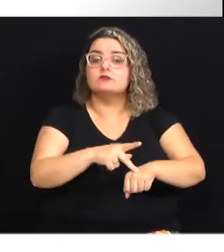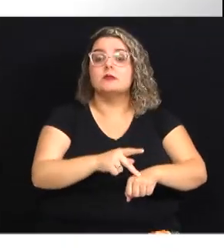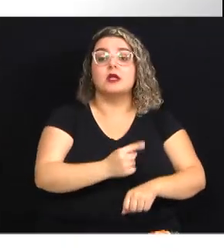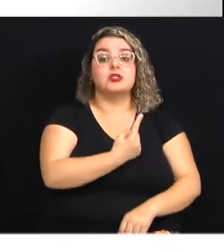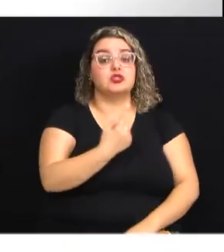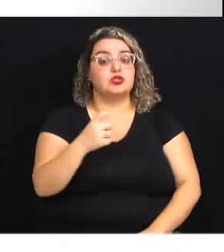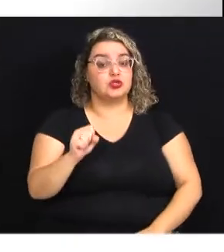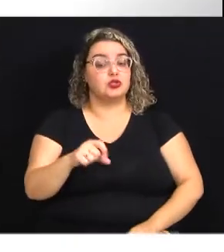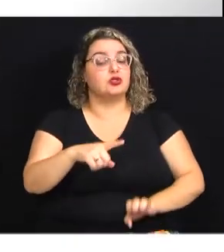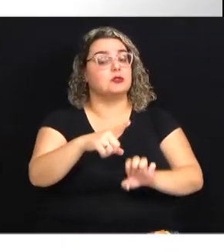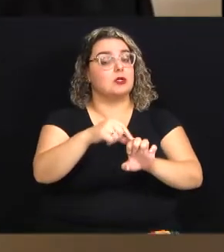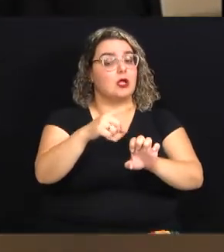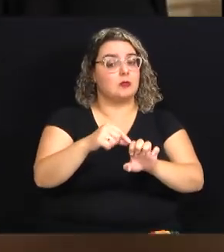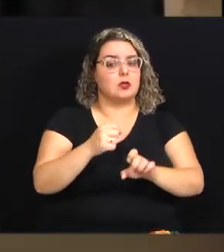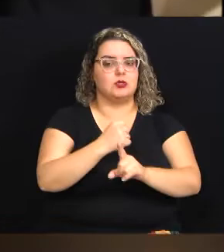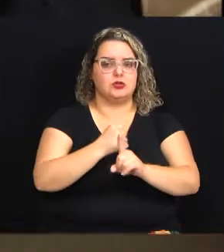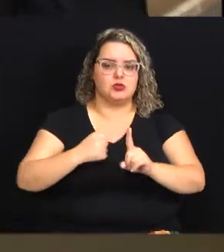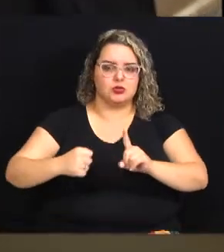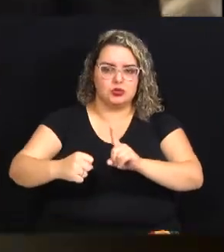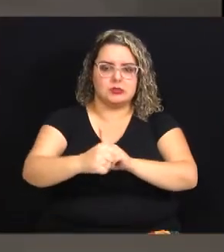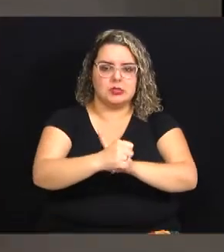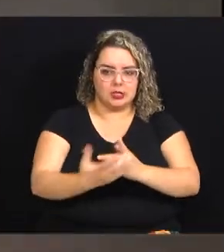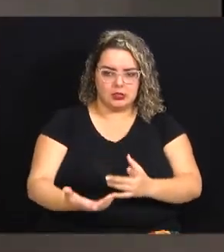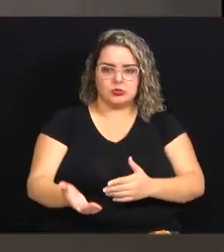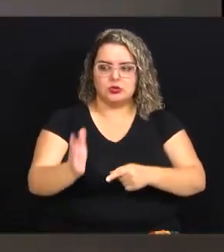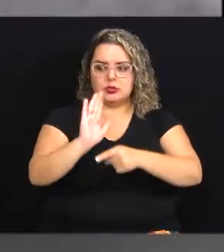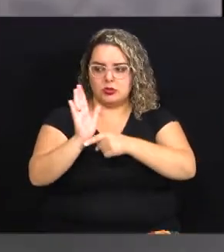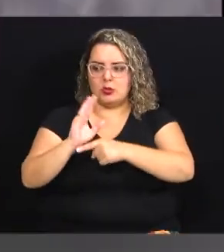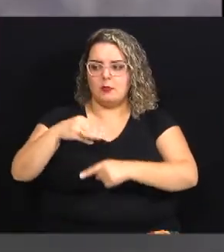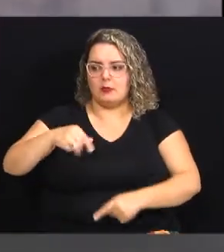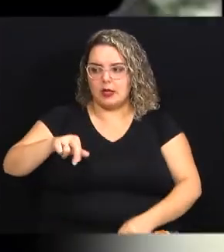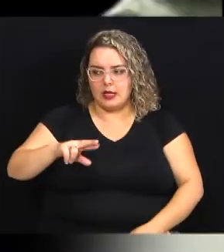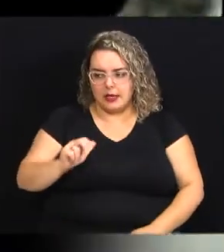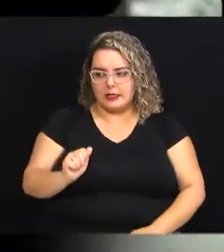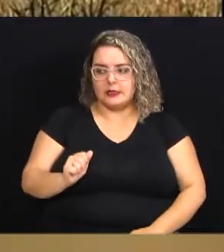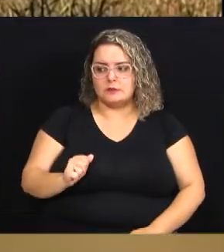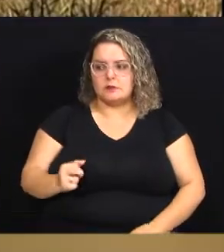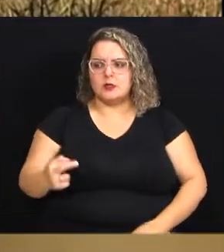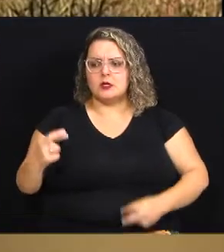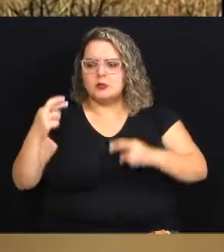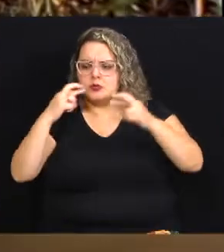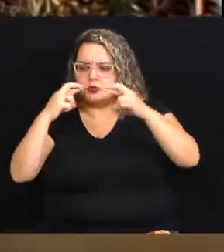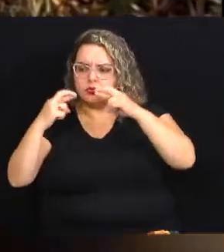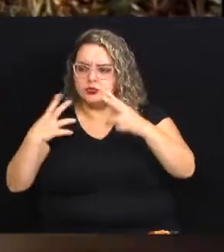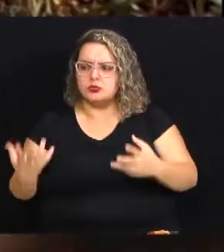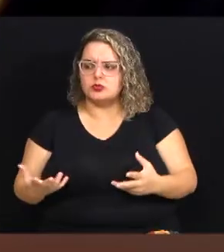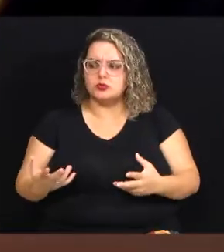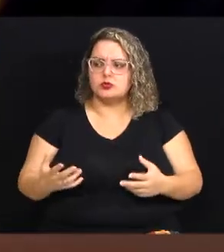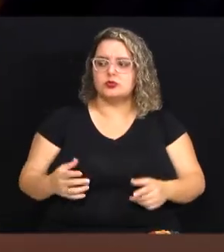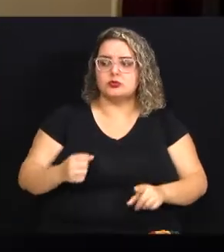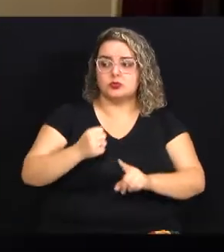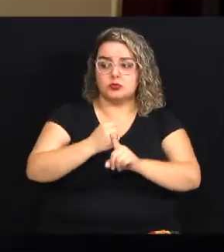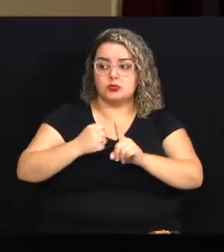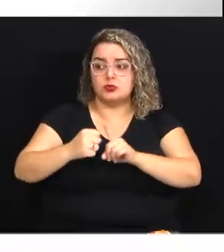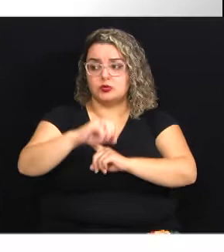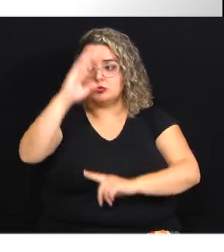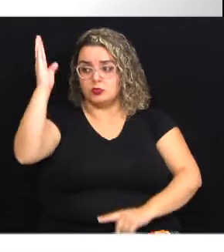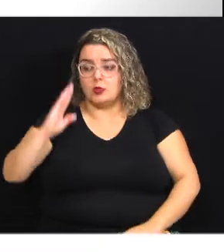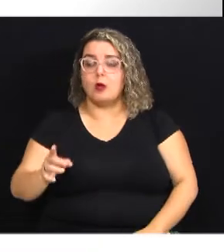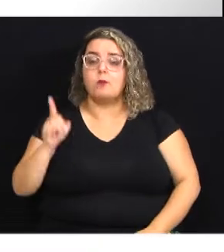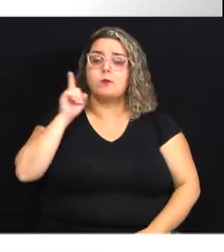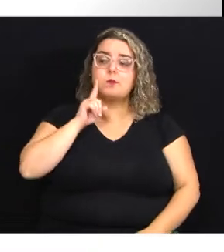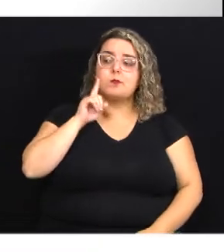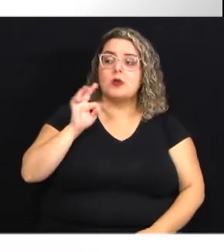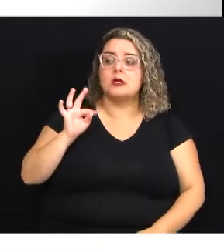18 empreendedores sociais. O filme de Mara Mourão investiga iniciativas sociais no Brasil, nos Estados Unidos,